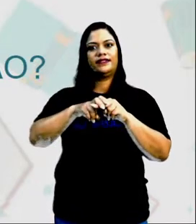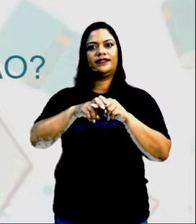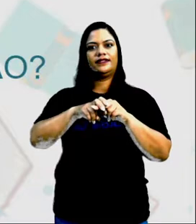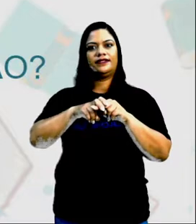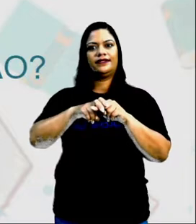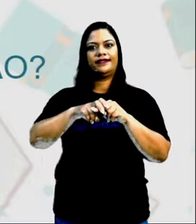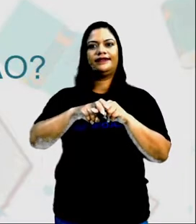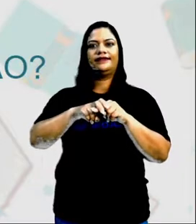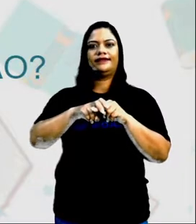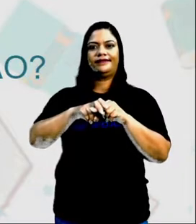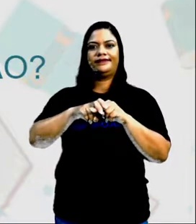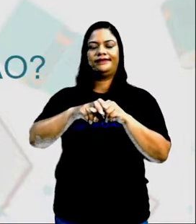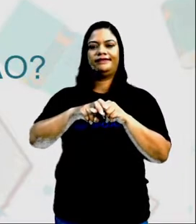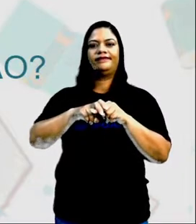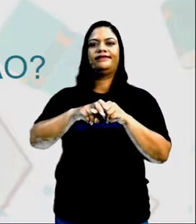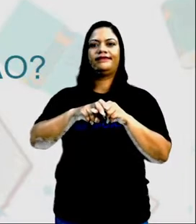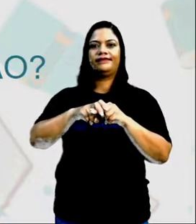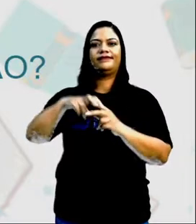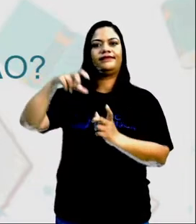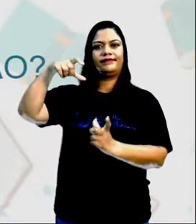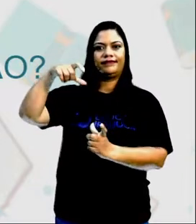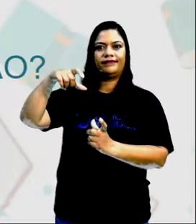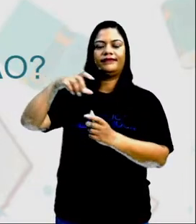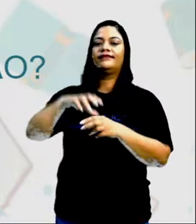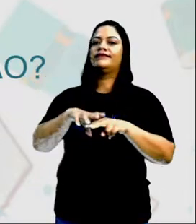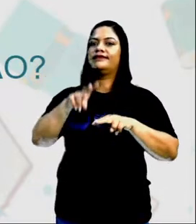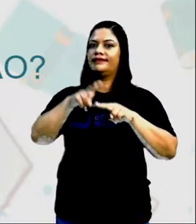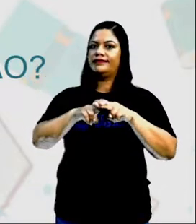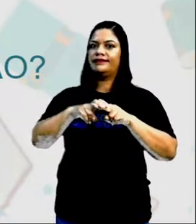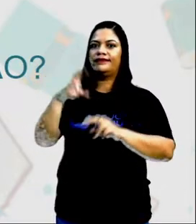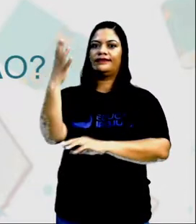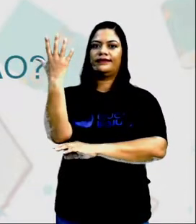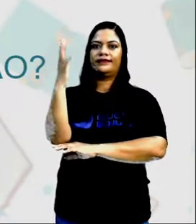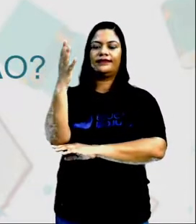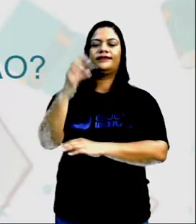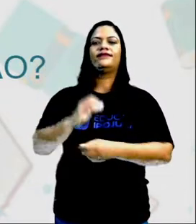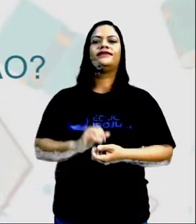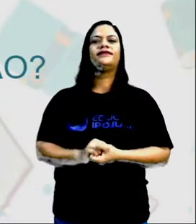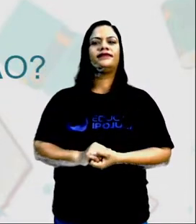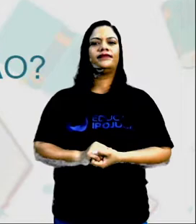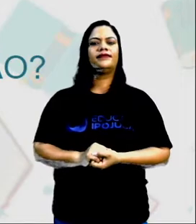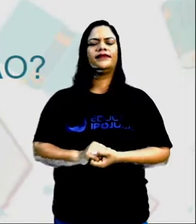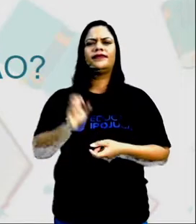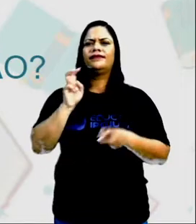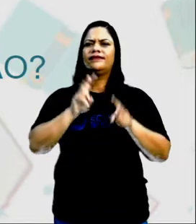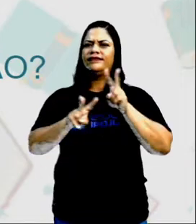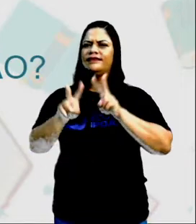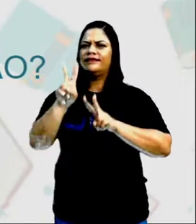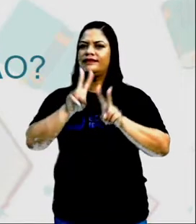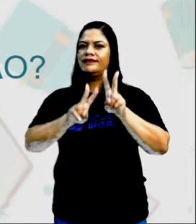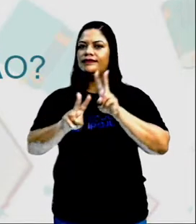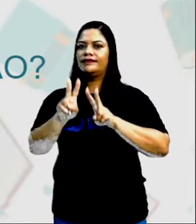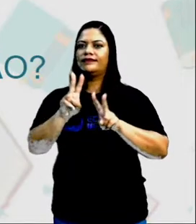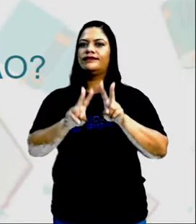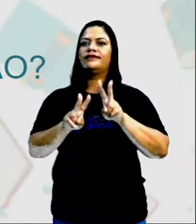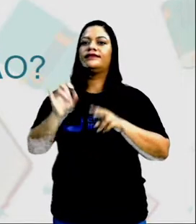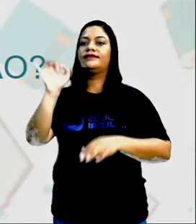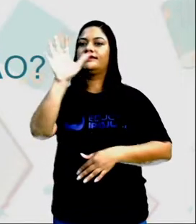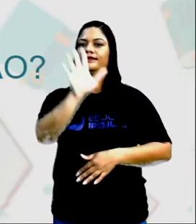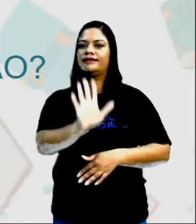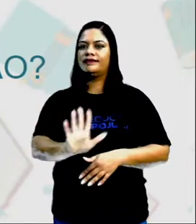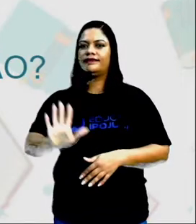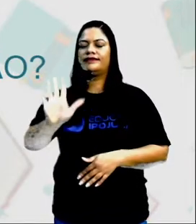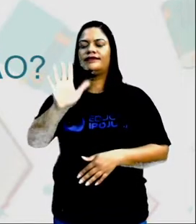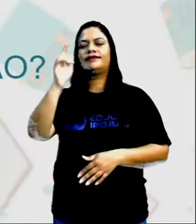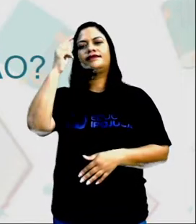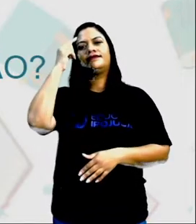daquela Daquela roda Daquele tronco Com aquelas duas rodas Você observou a imagem E o